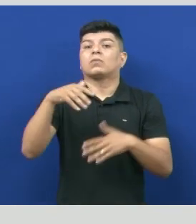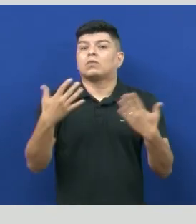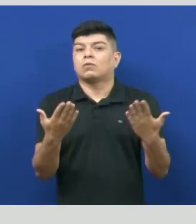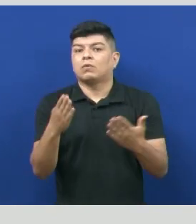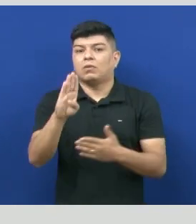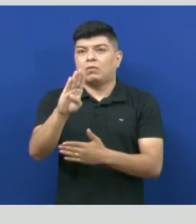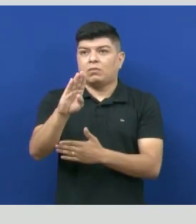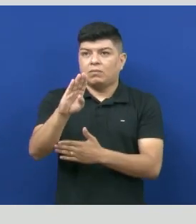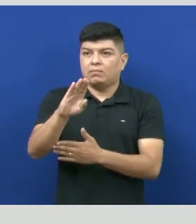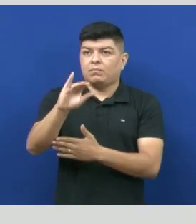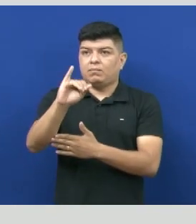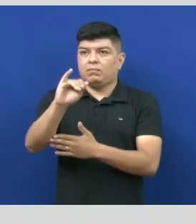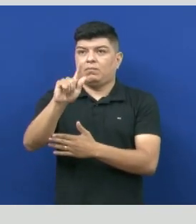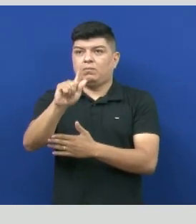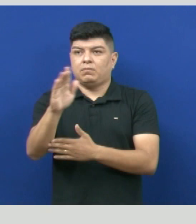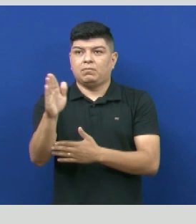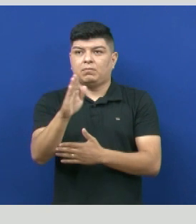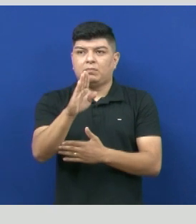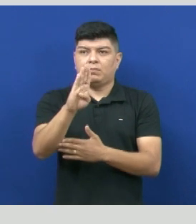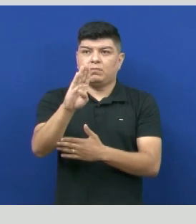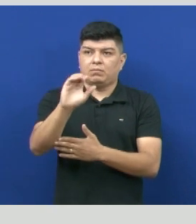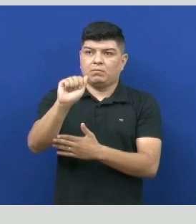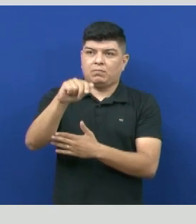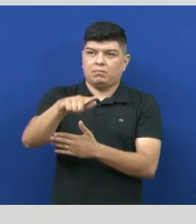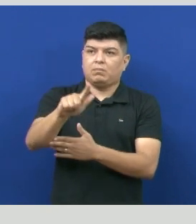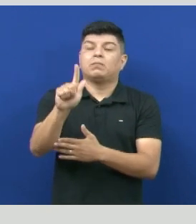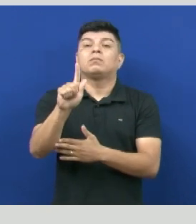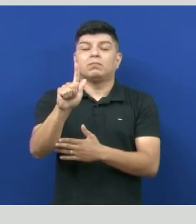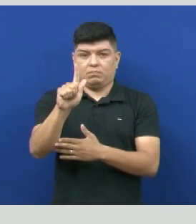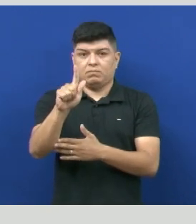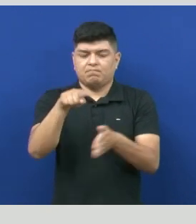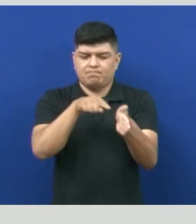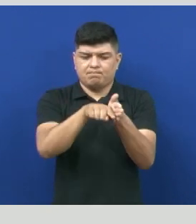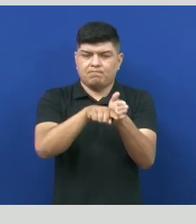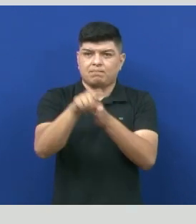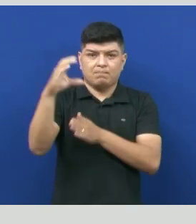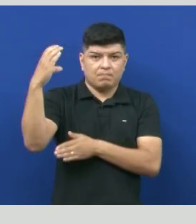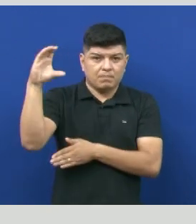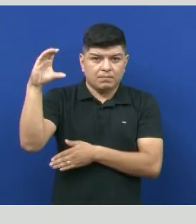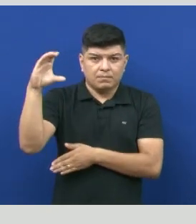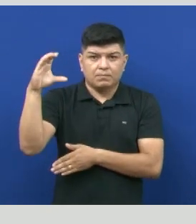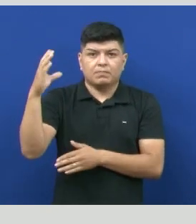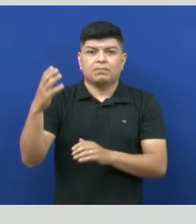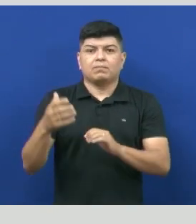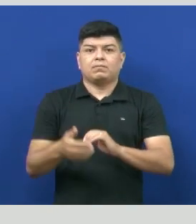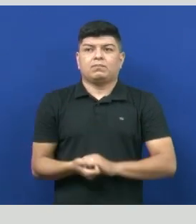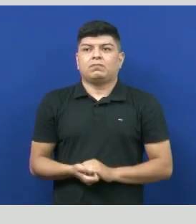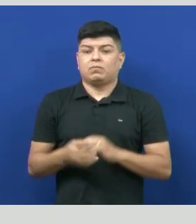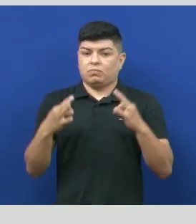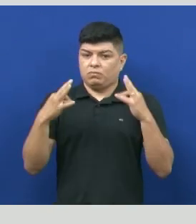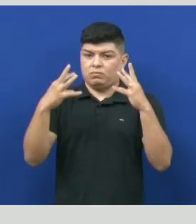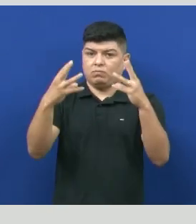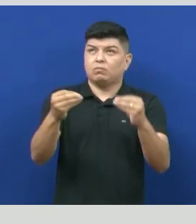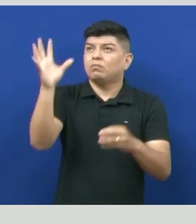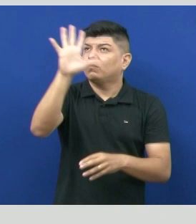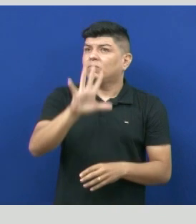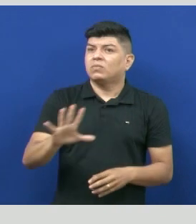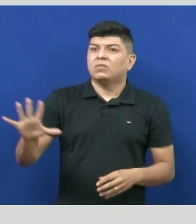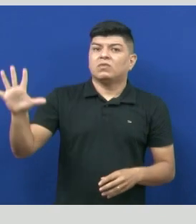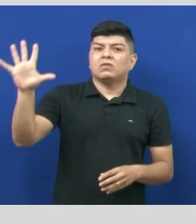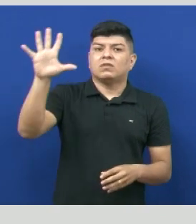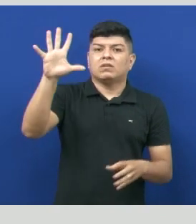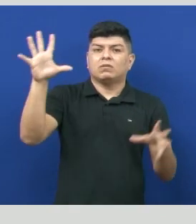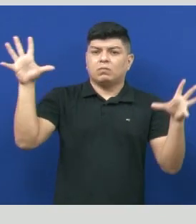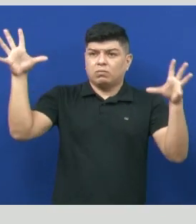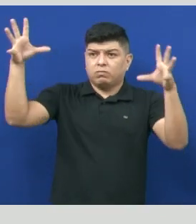conhecida como teoria do Big Bang, porque segundo os pesquisadores, segundo os cientistas, toda a matéria do universo estava